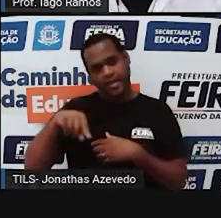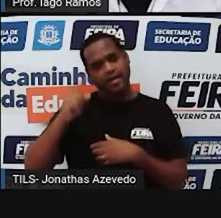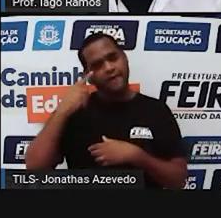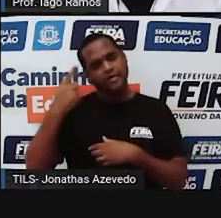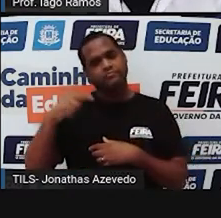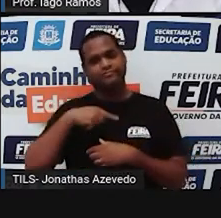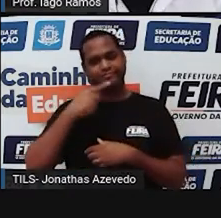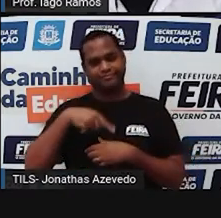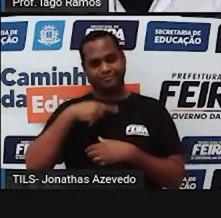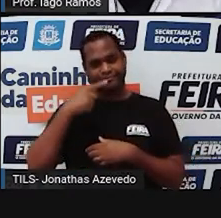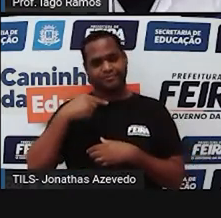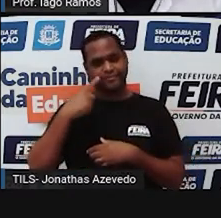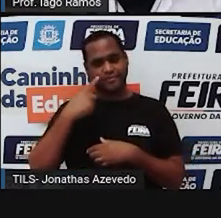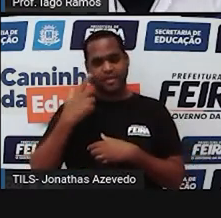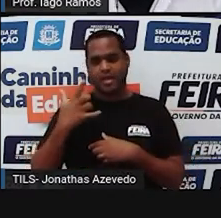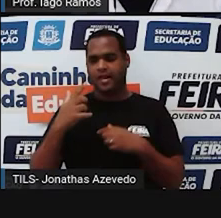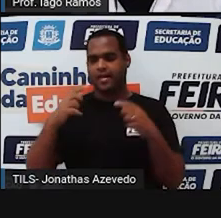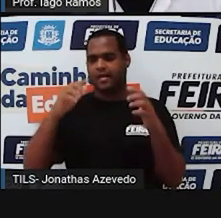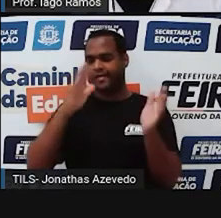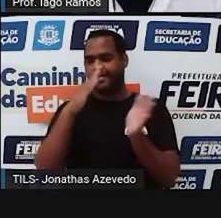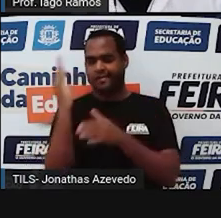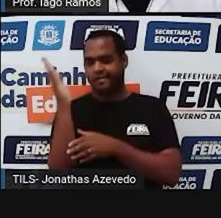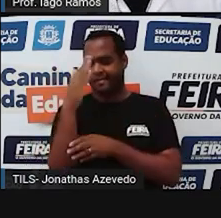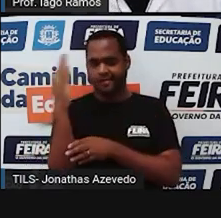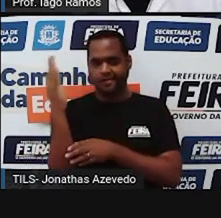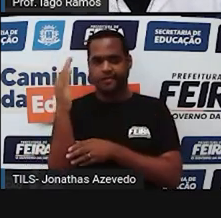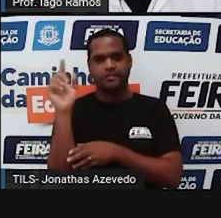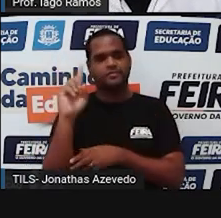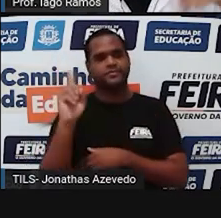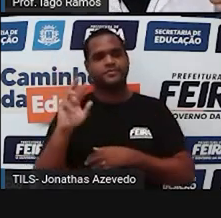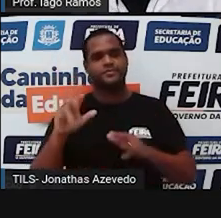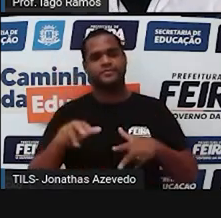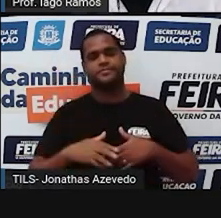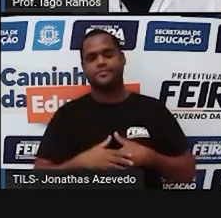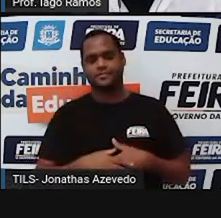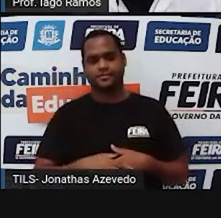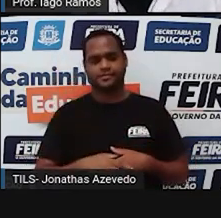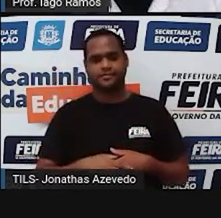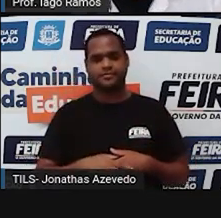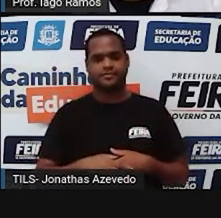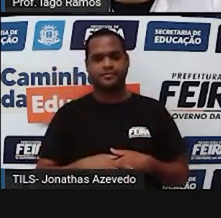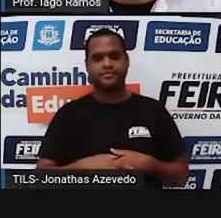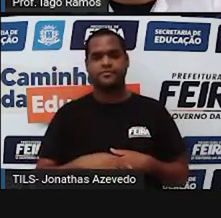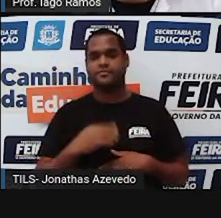balançando para que ele não caísse tá? Bom continuando a lei